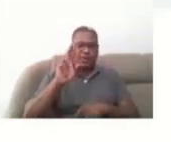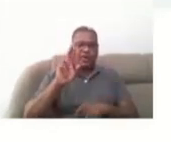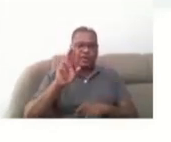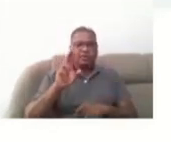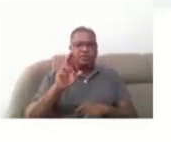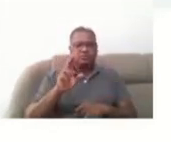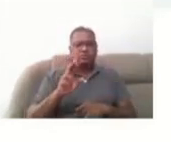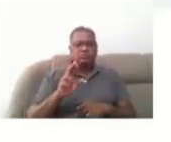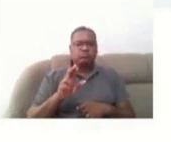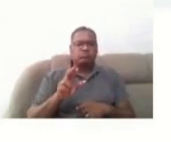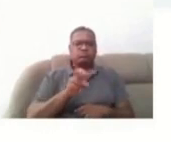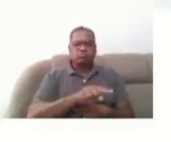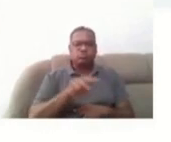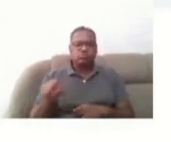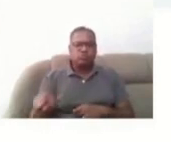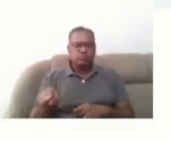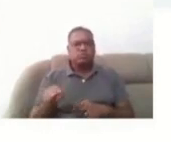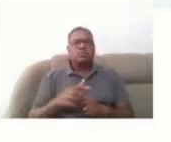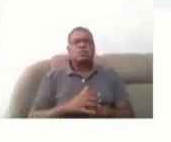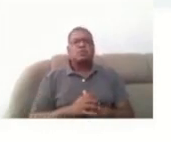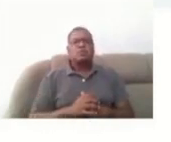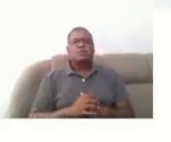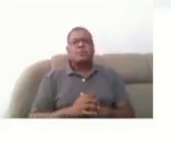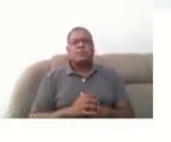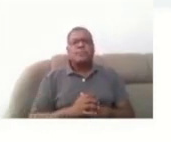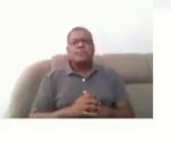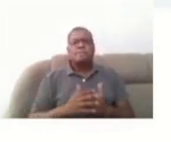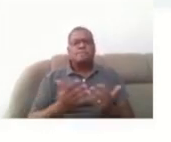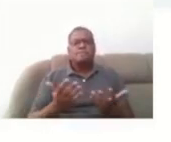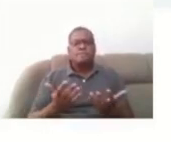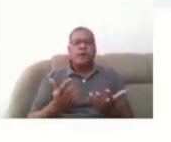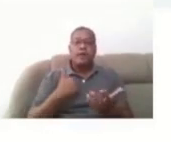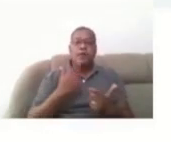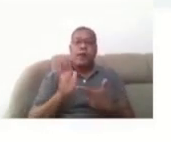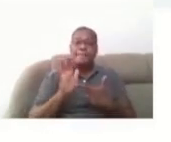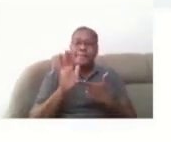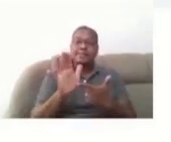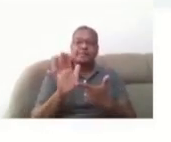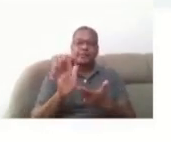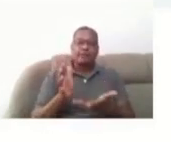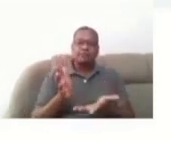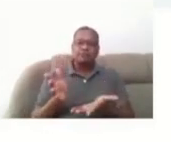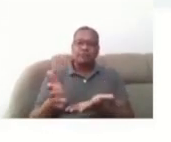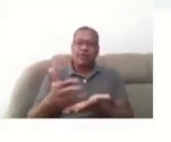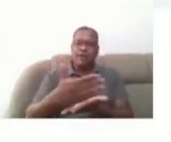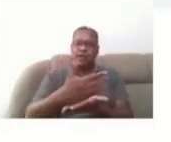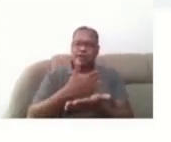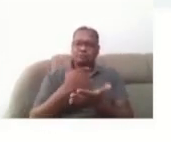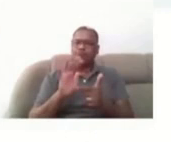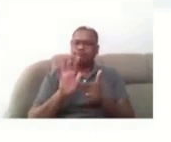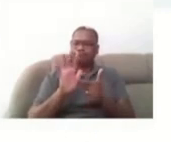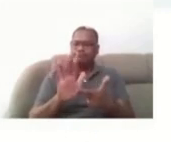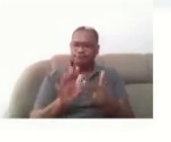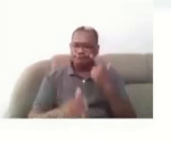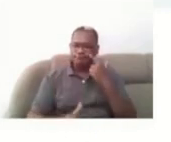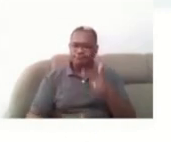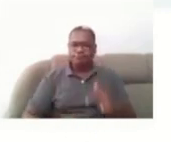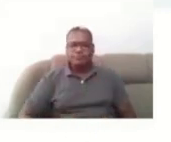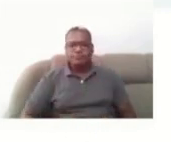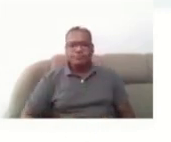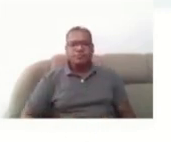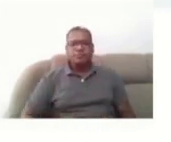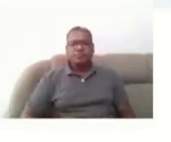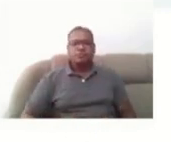E a partir da análise desses dois instrumentos, né? Eu apresento alguns dados para vocês, tá? Então, a